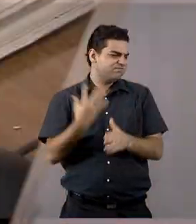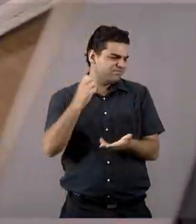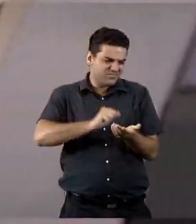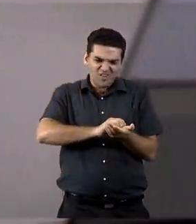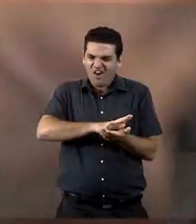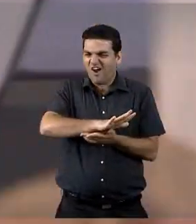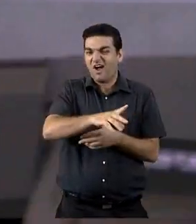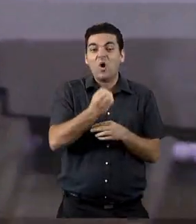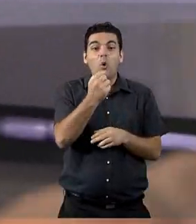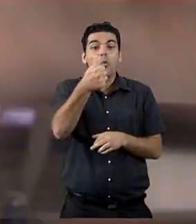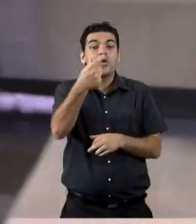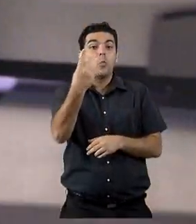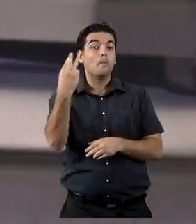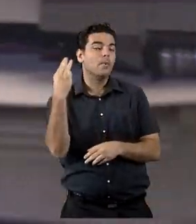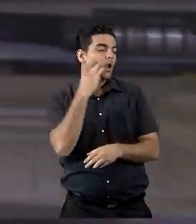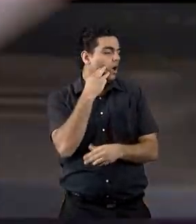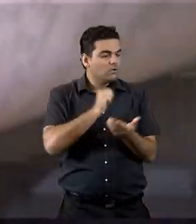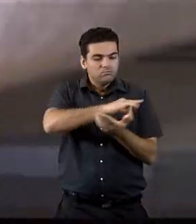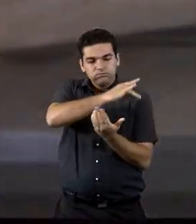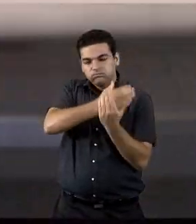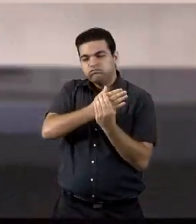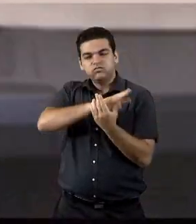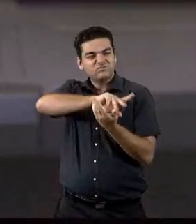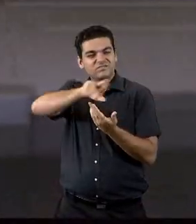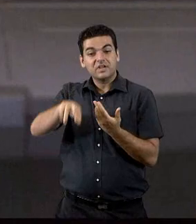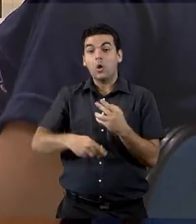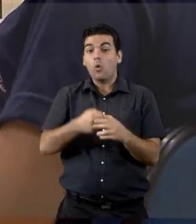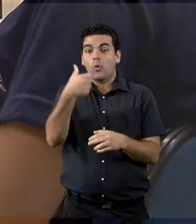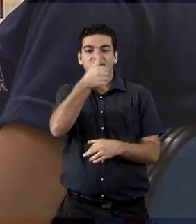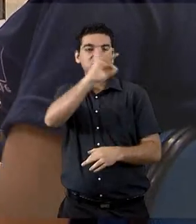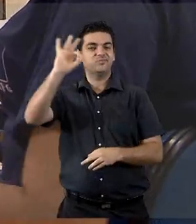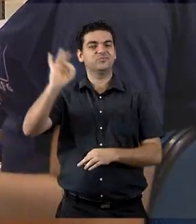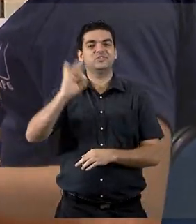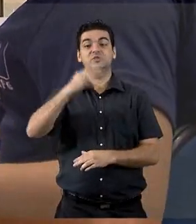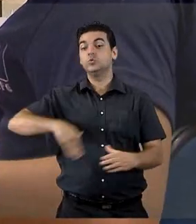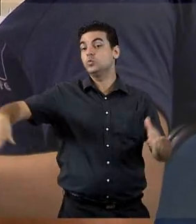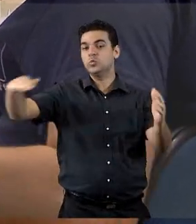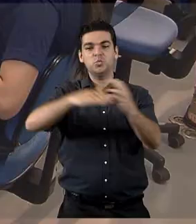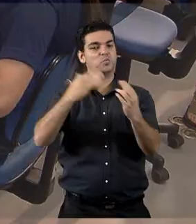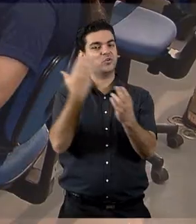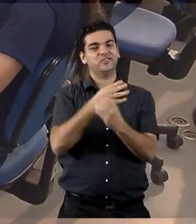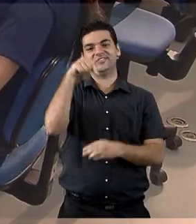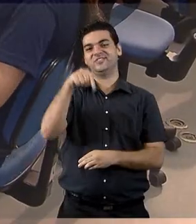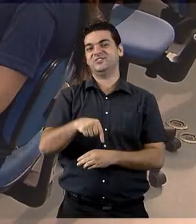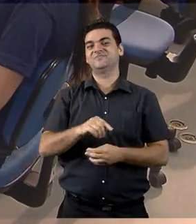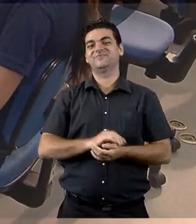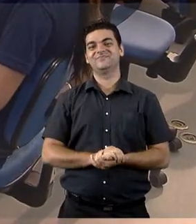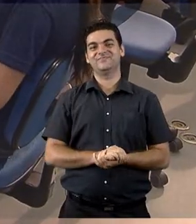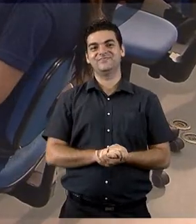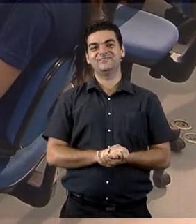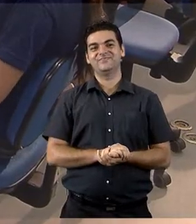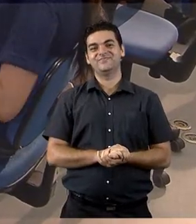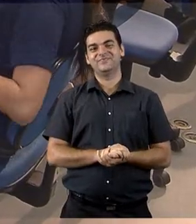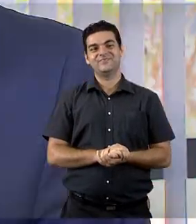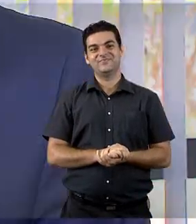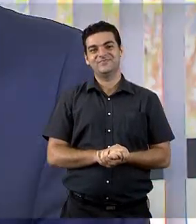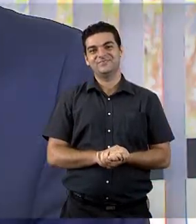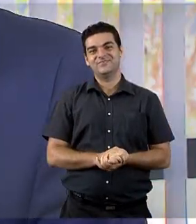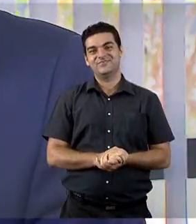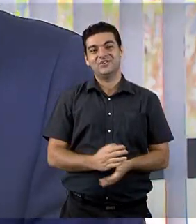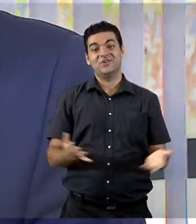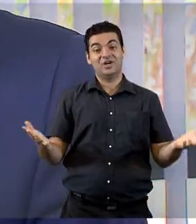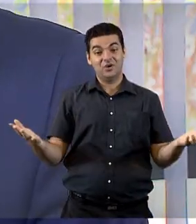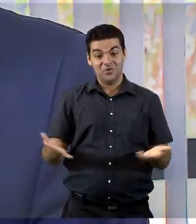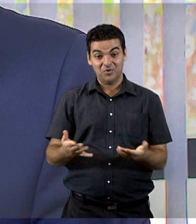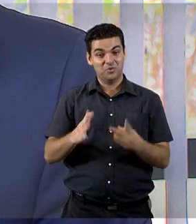mais de um milhão de processos, quase 100% de todas as ações que tramitam na casa. O sucesso do projeto deu